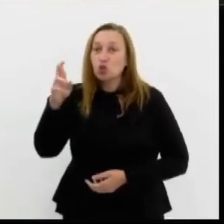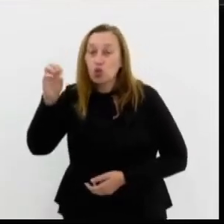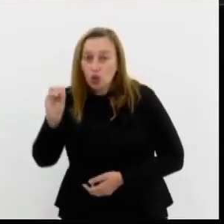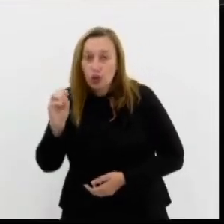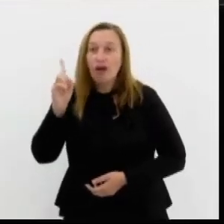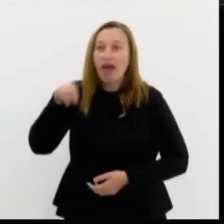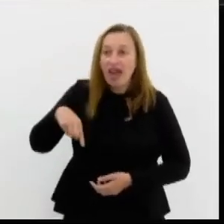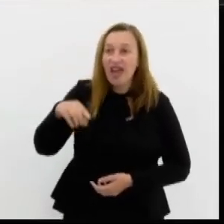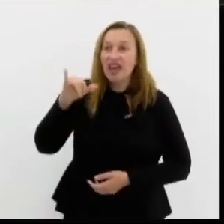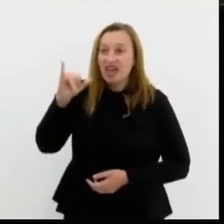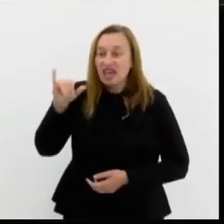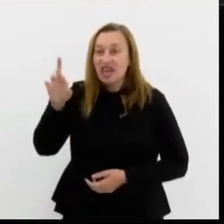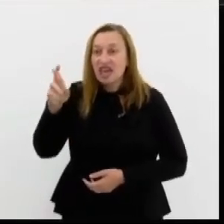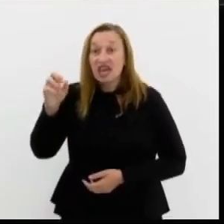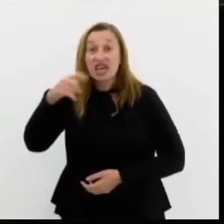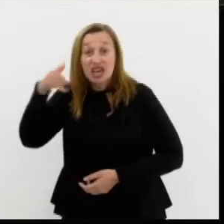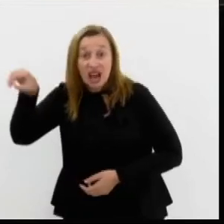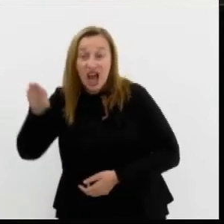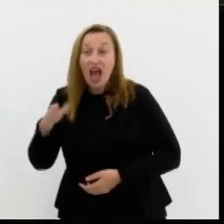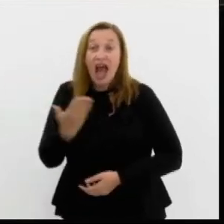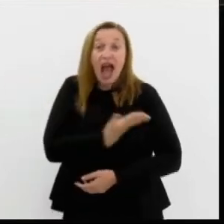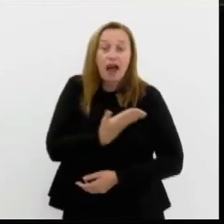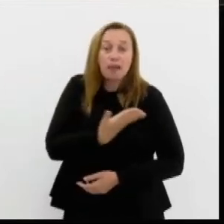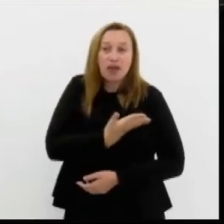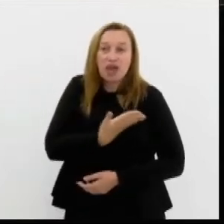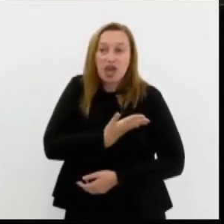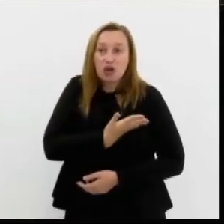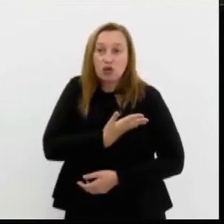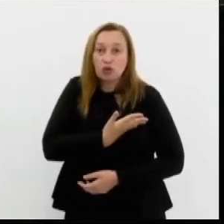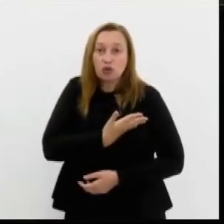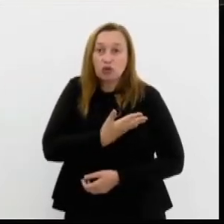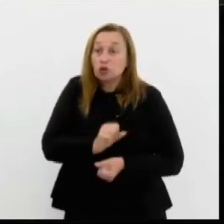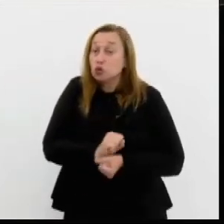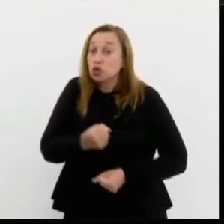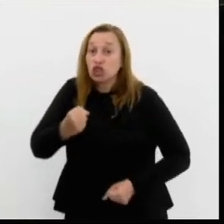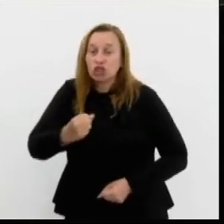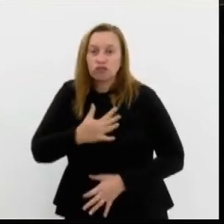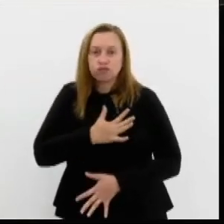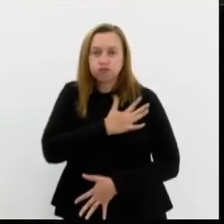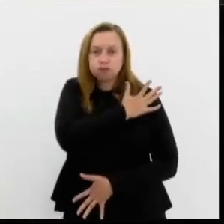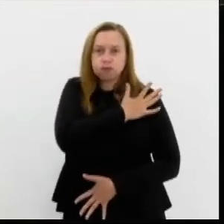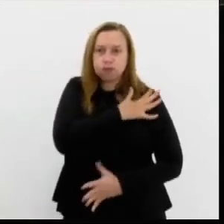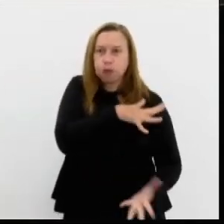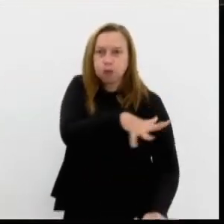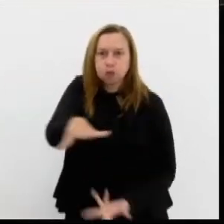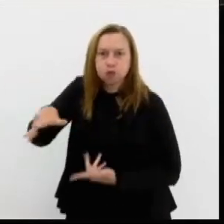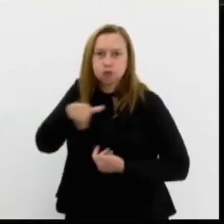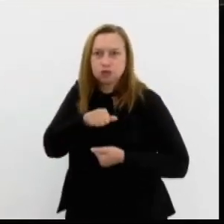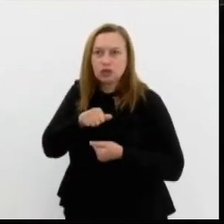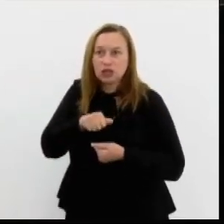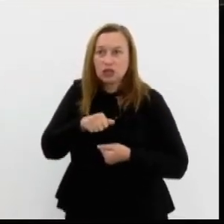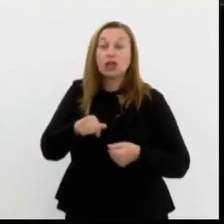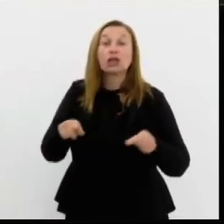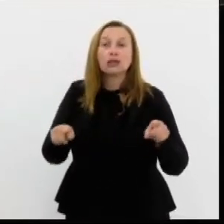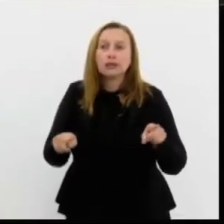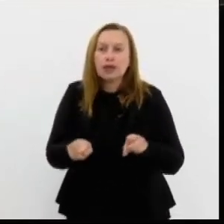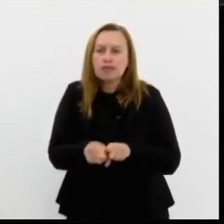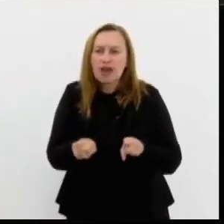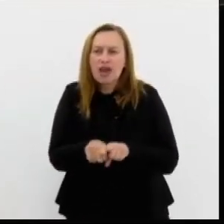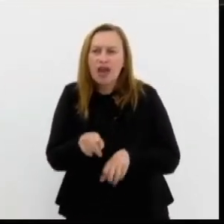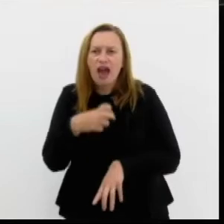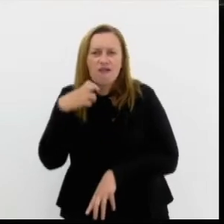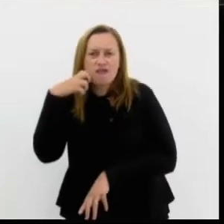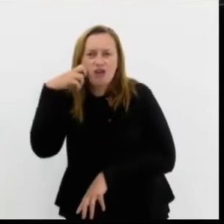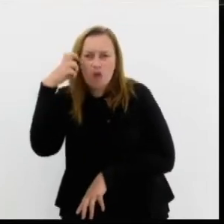é amigo dos maiores ditadores do mundo. E como se já não bastasse a vergonha